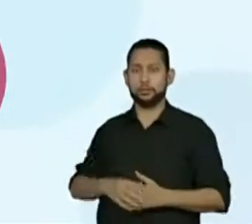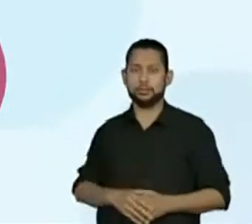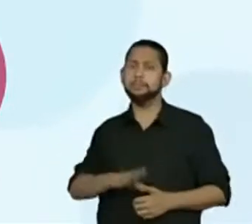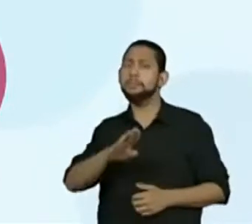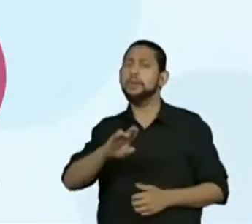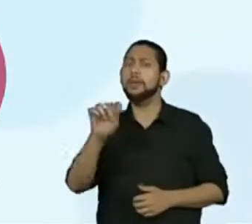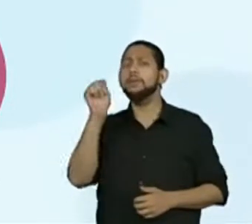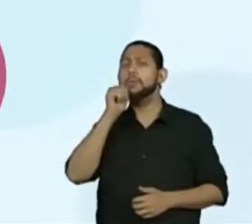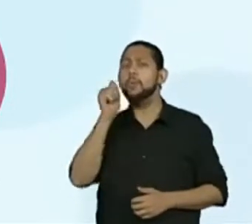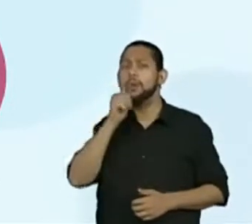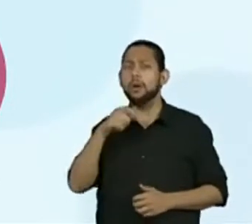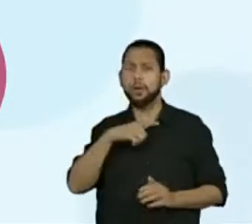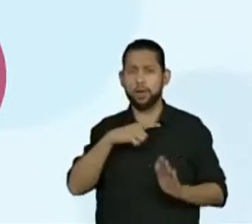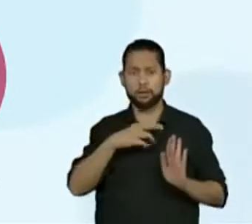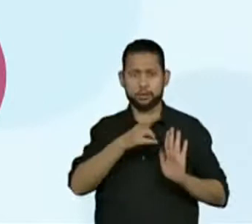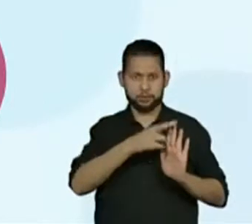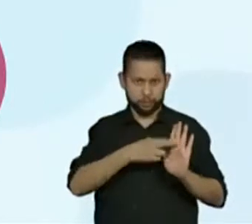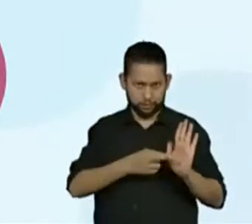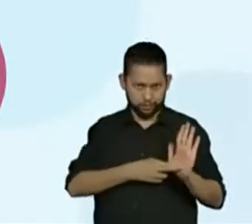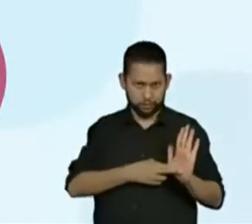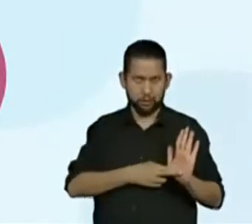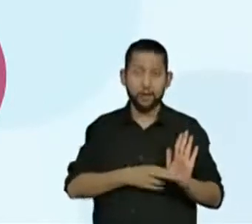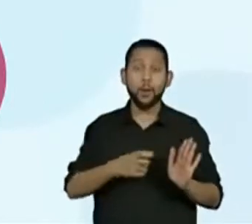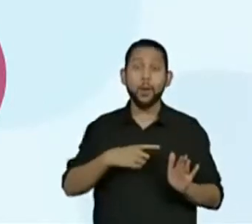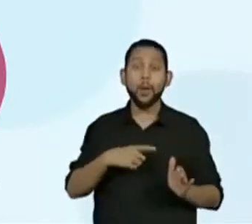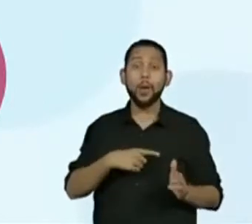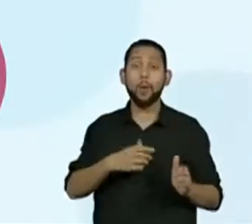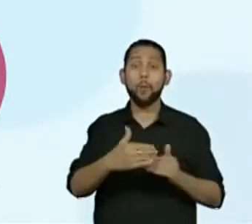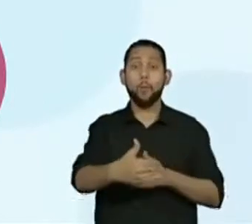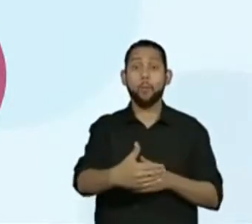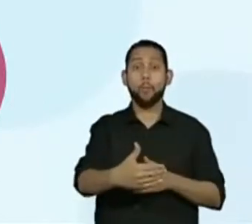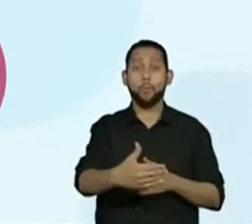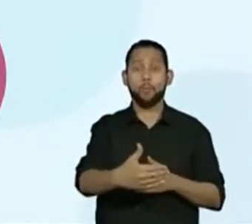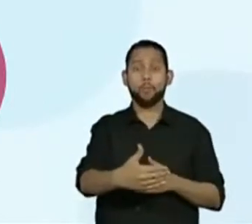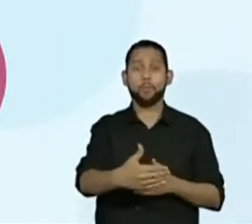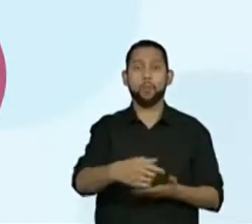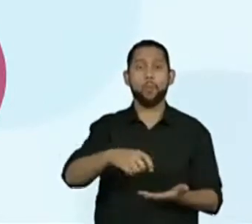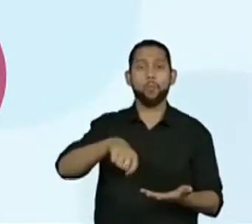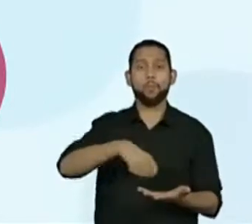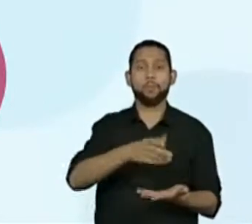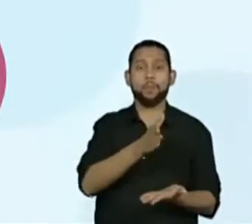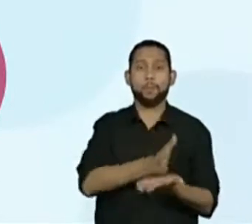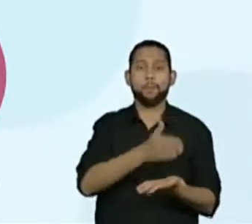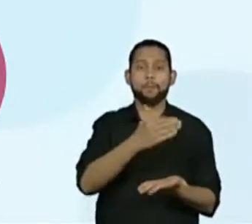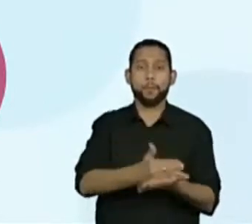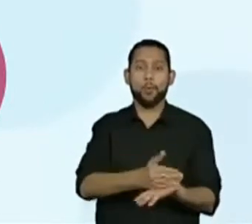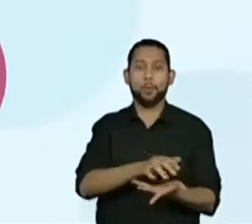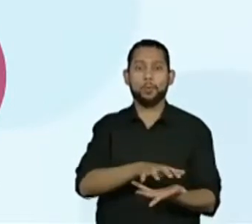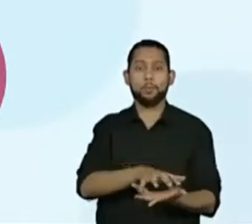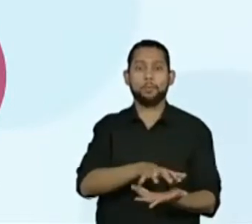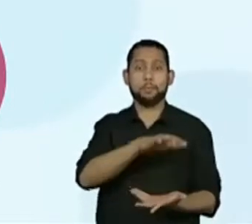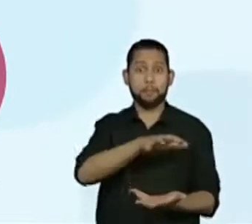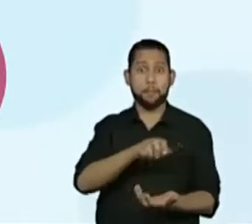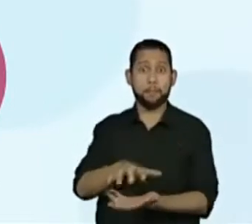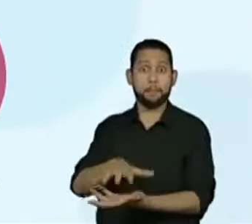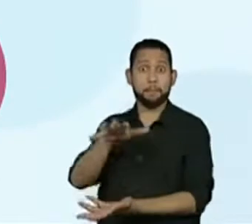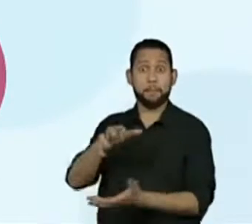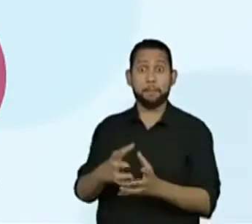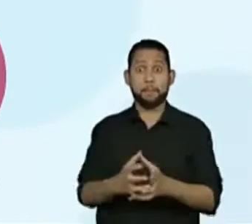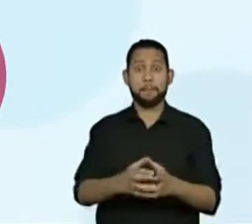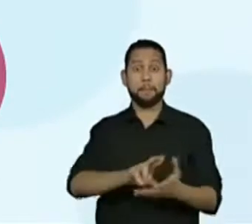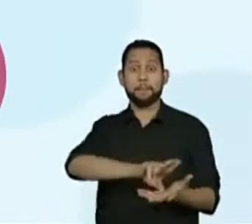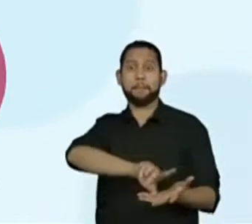ou menos bolo e a receita e o sabor ser a mesma coisa